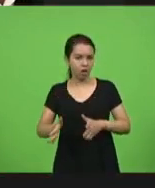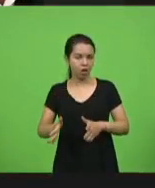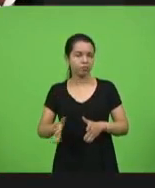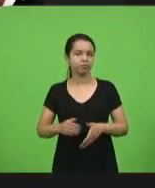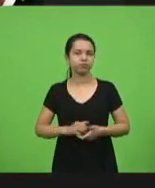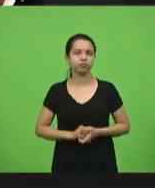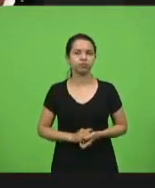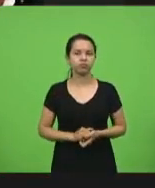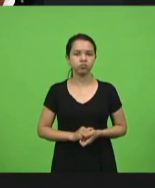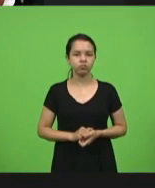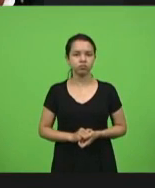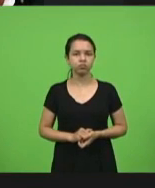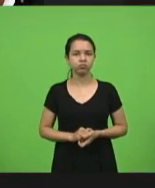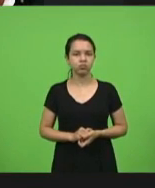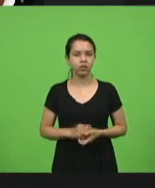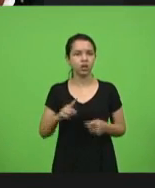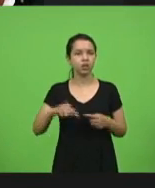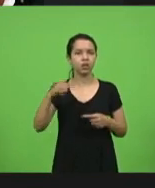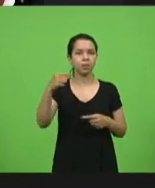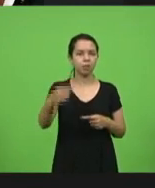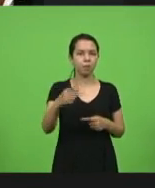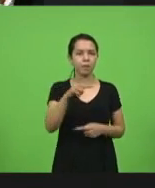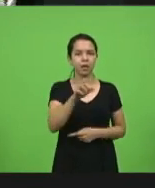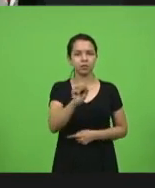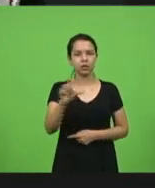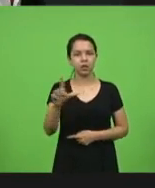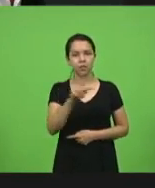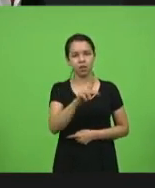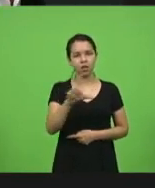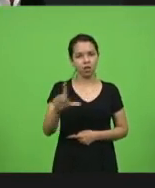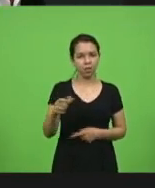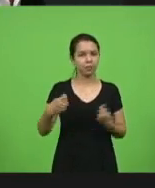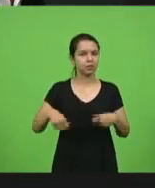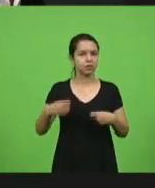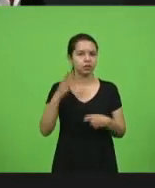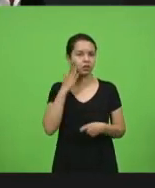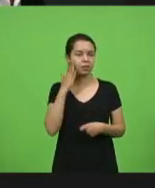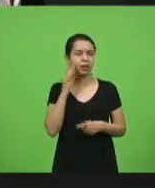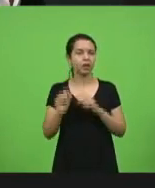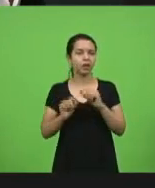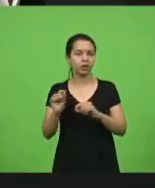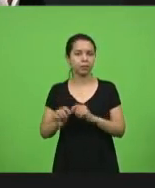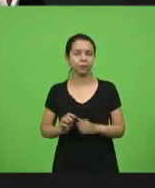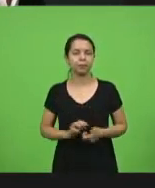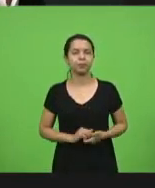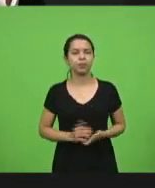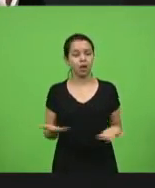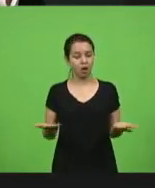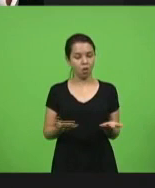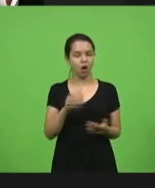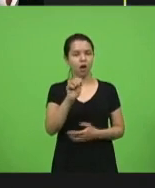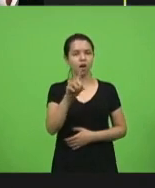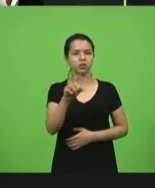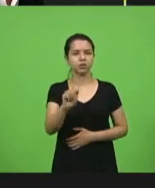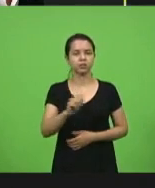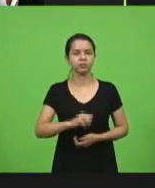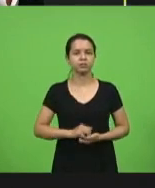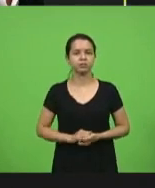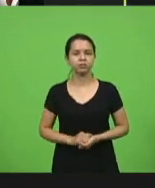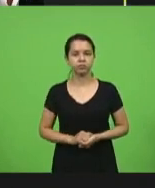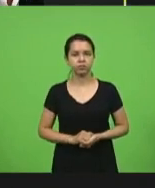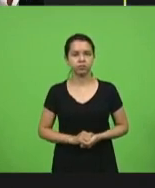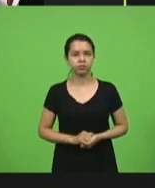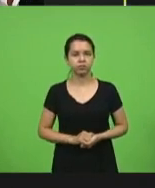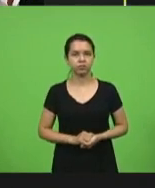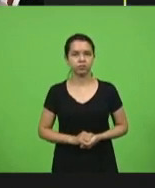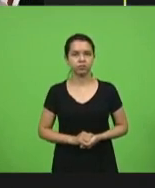saber quem é vai falar no PSL e PL. Mas com a palavra agora a deputada Ada de Luca. Se ninguém, eu, Sargento